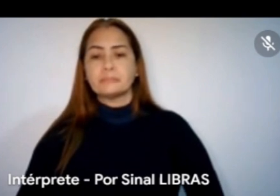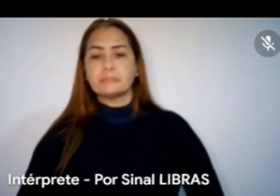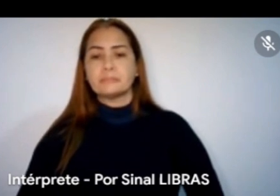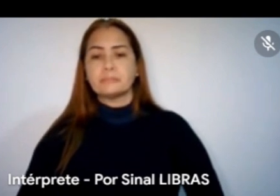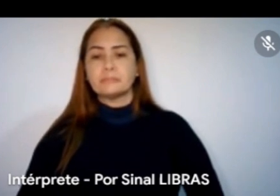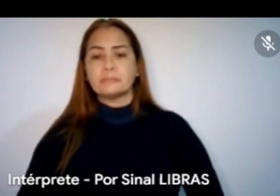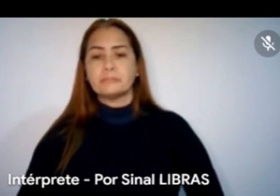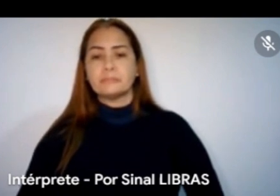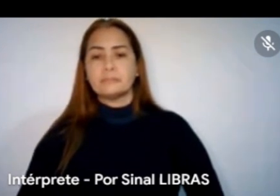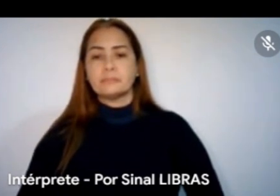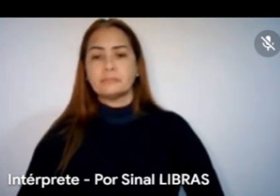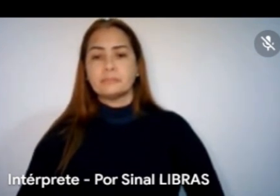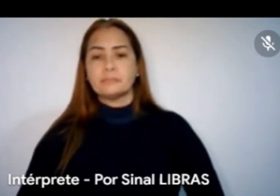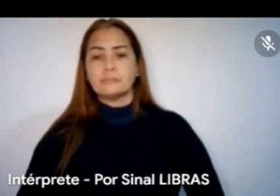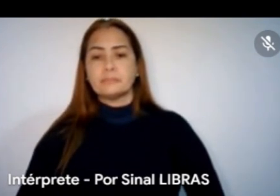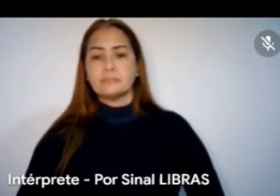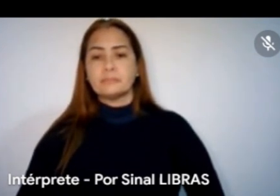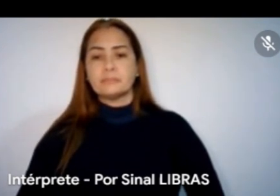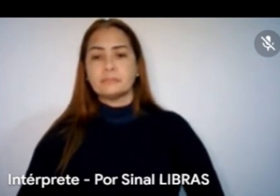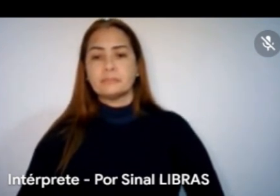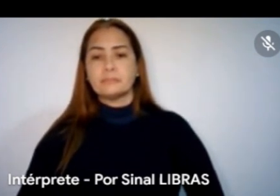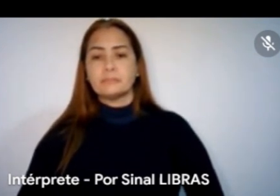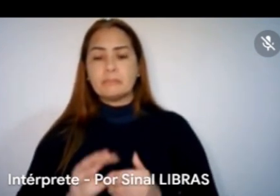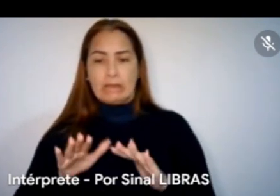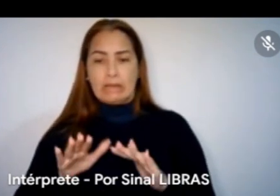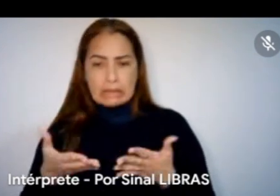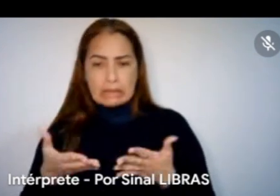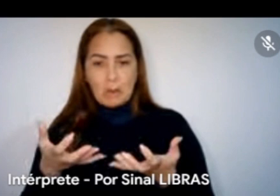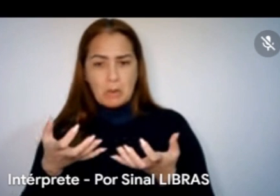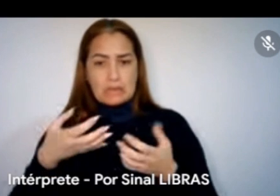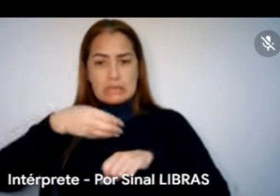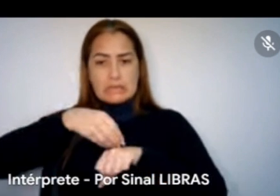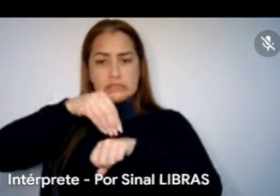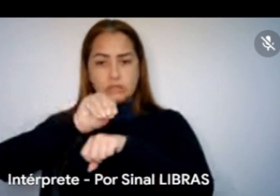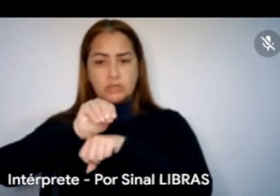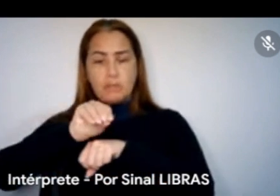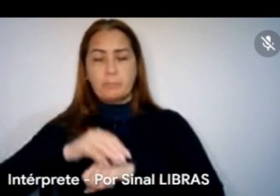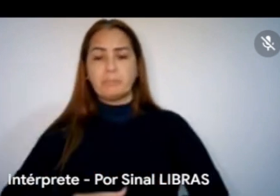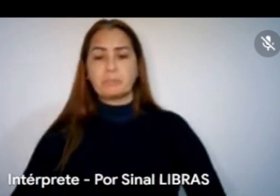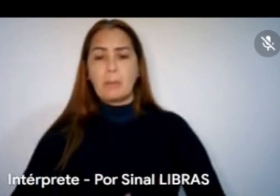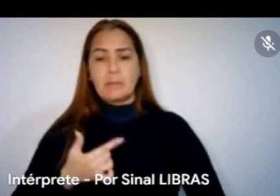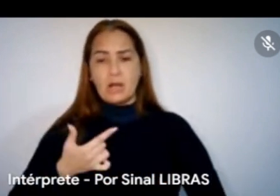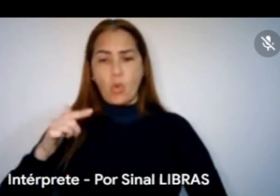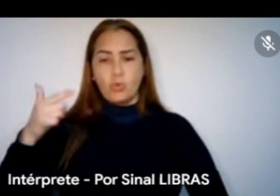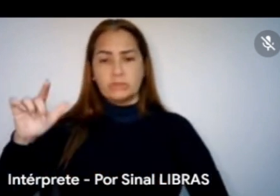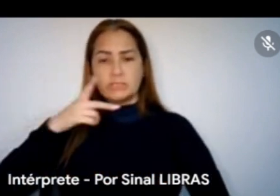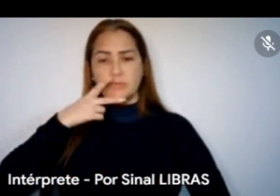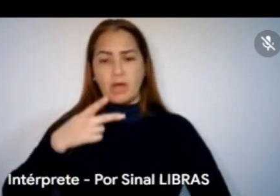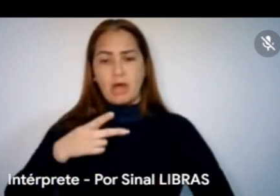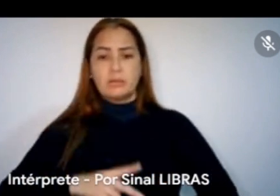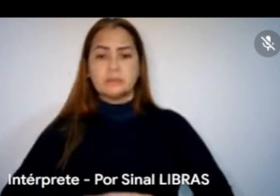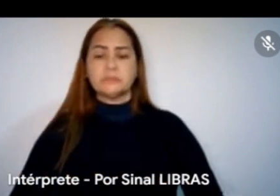Gente, eu queria deixar de sugestão para as próximas disputas que haja uma introdução a